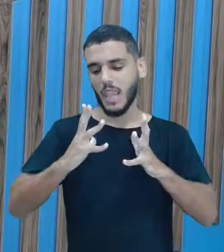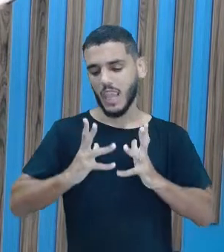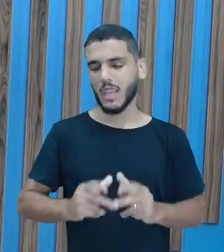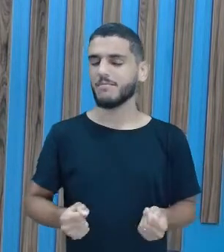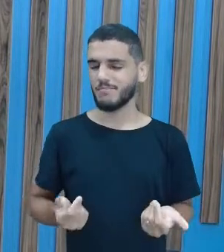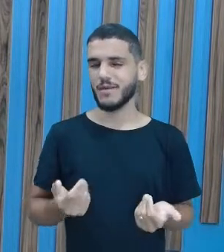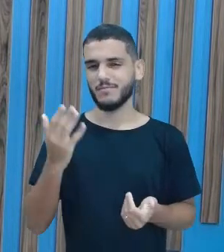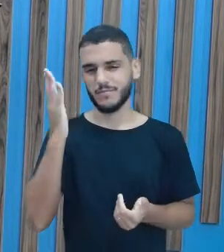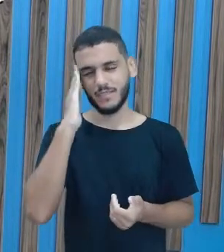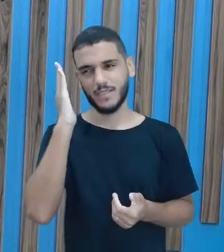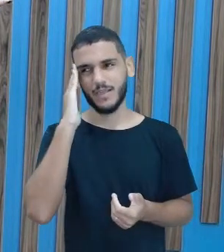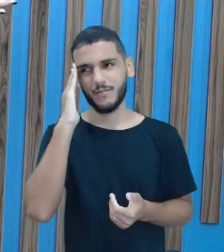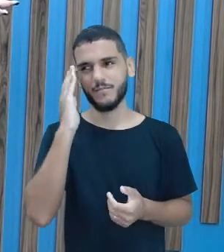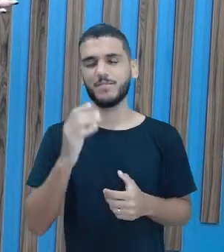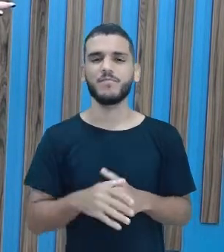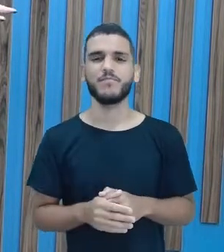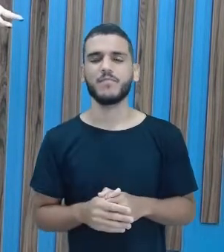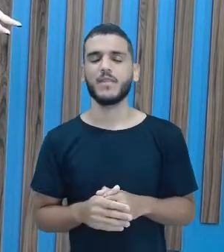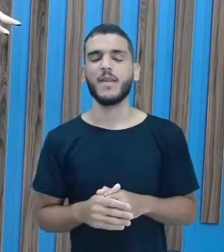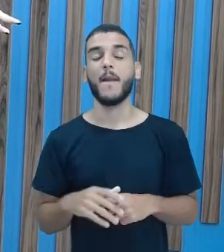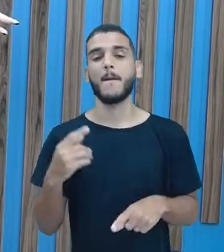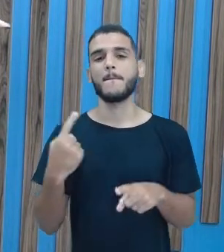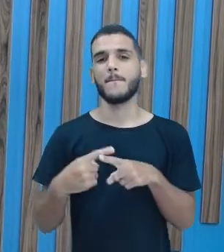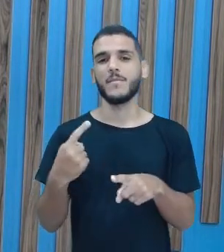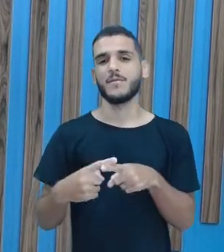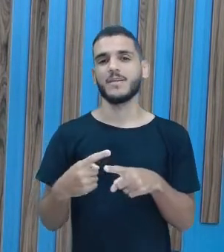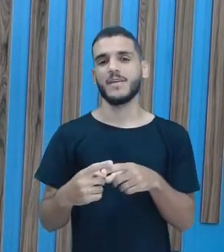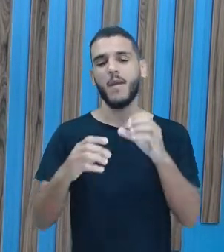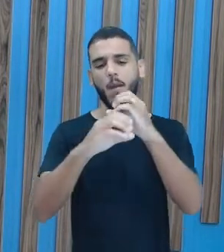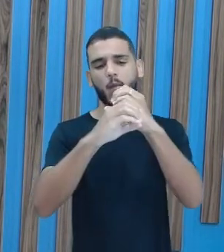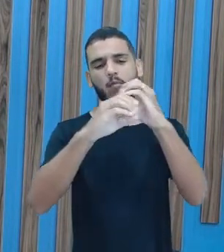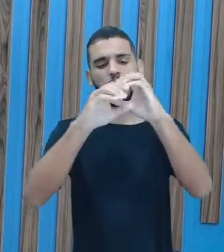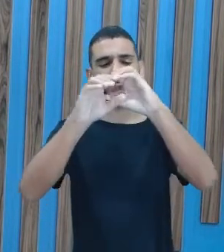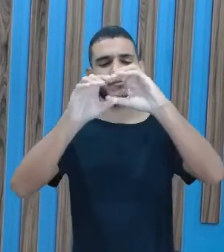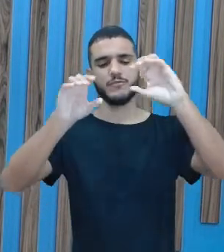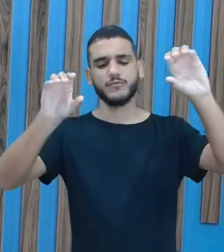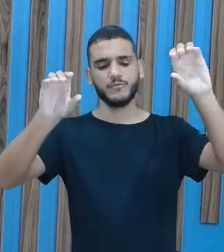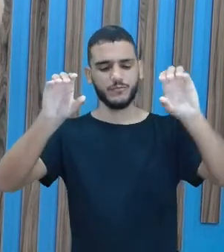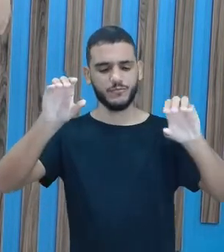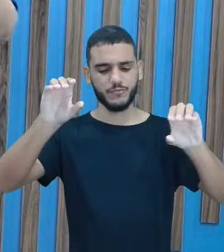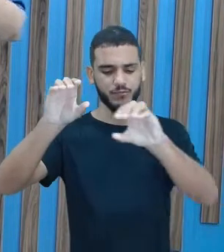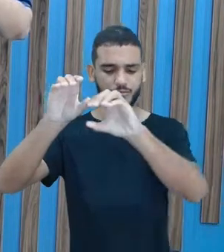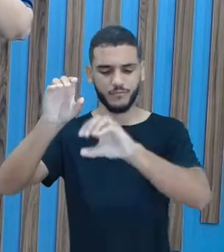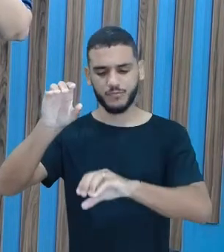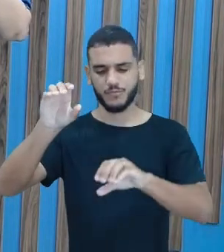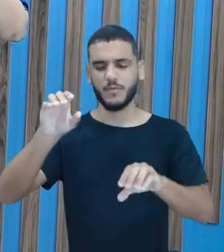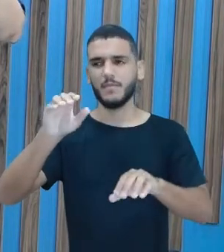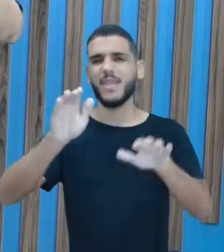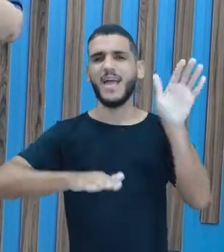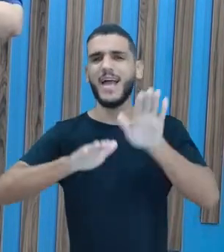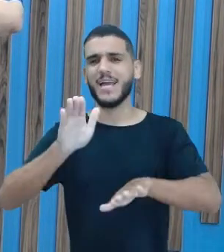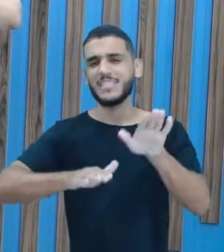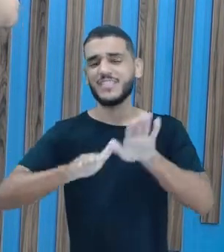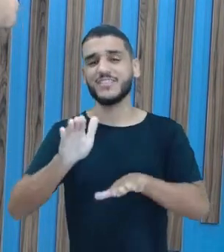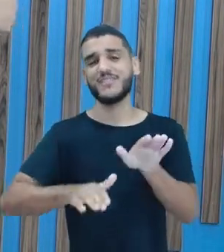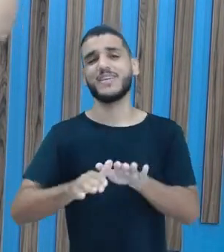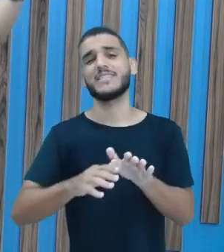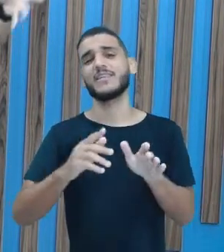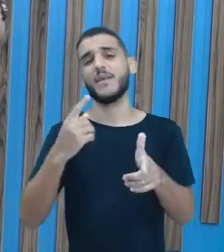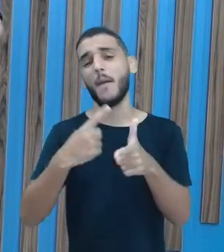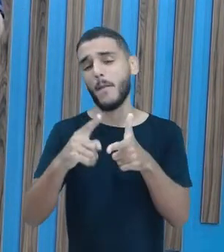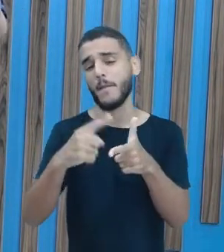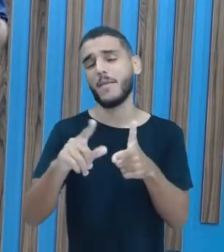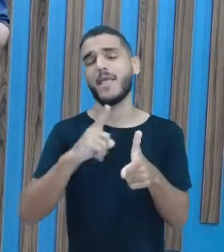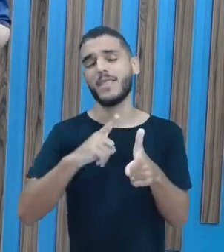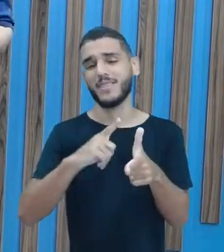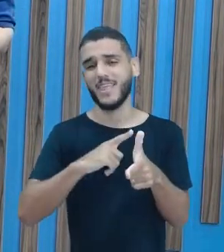ela saia daquela estação de tratamento limpa, né? Porque muitas vezes, por conta daqueles furos que eu já disse a vocês, né, quando estoura